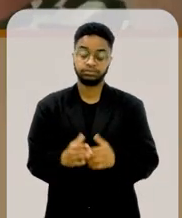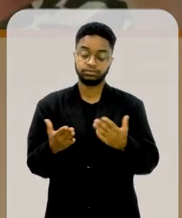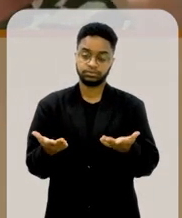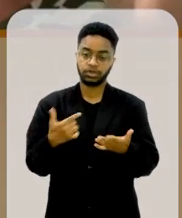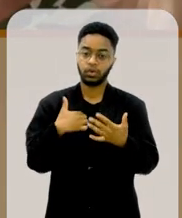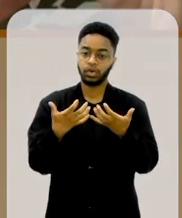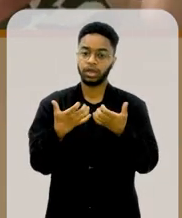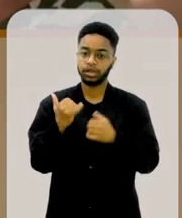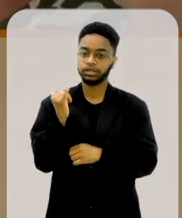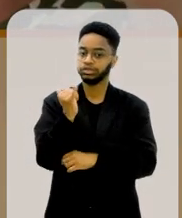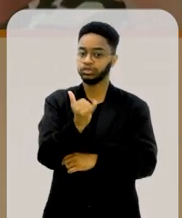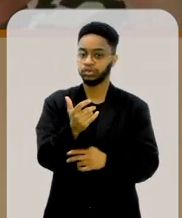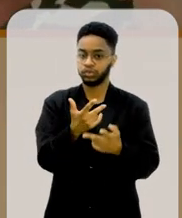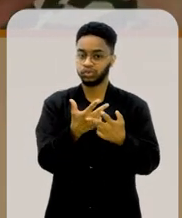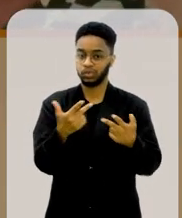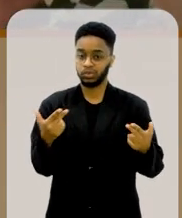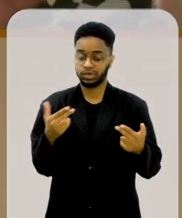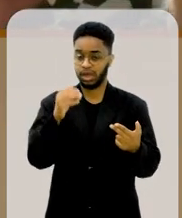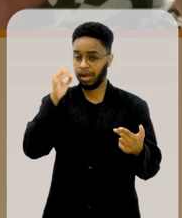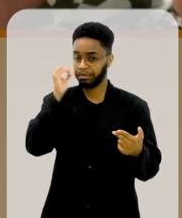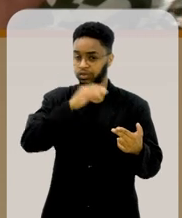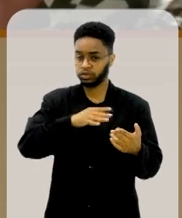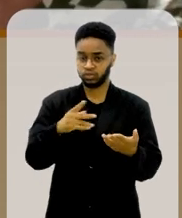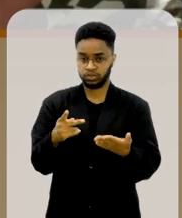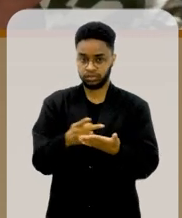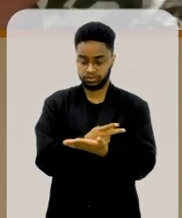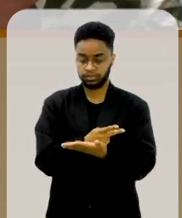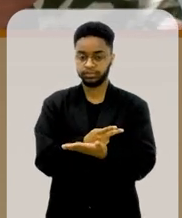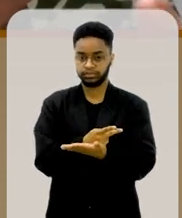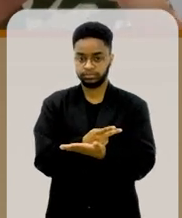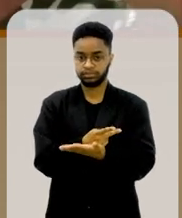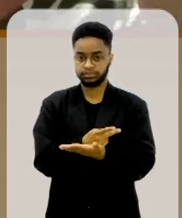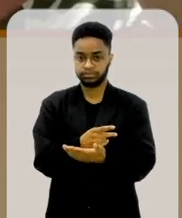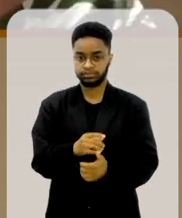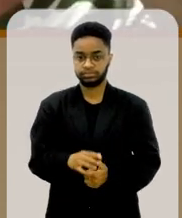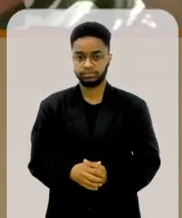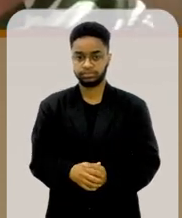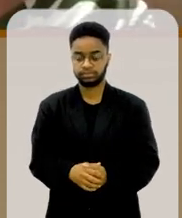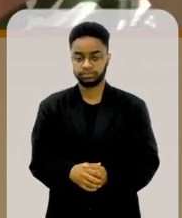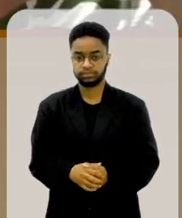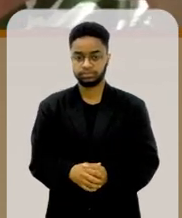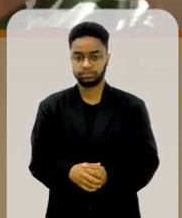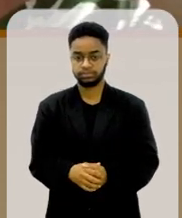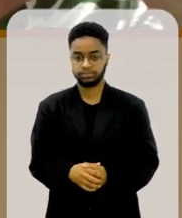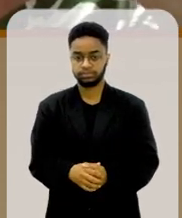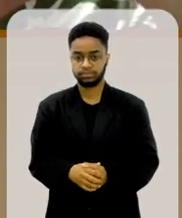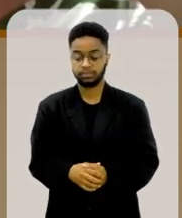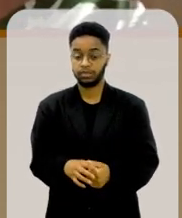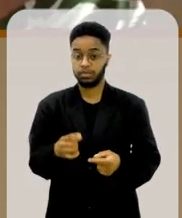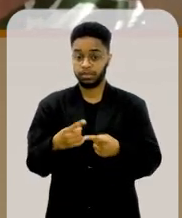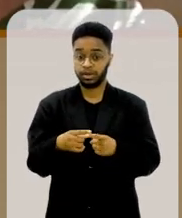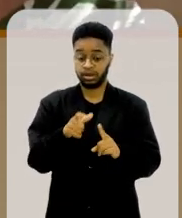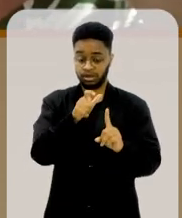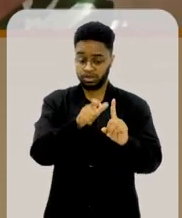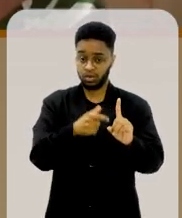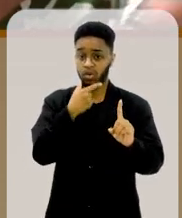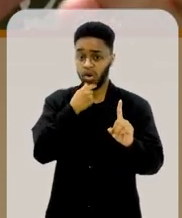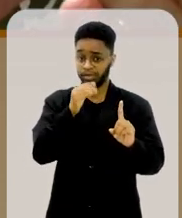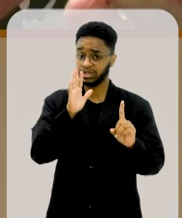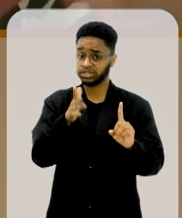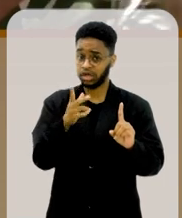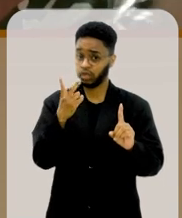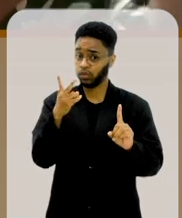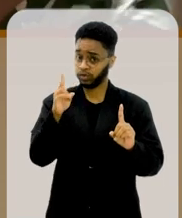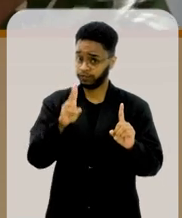E eu quero te dizer uma coisa muito esdrúxula que aconteceu, ele já tendo condenado pela